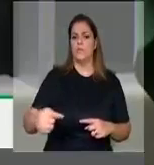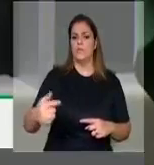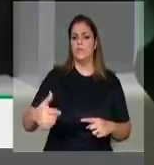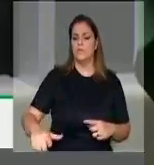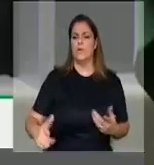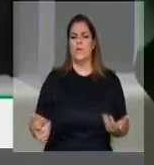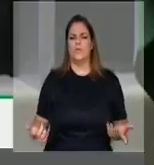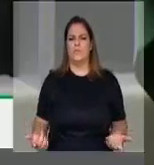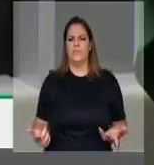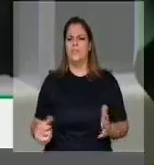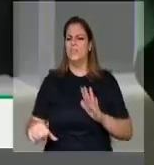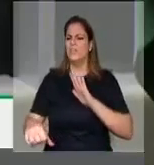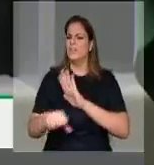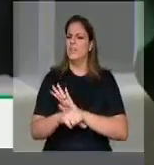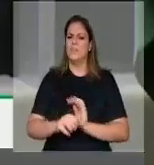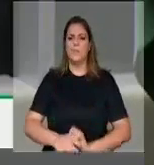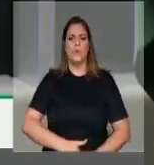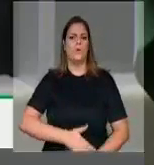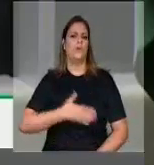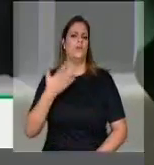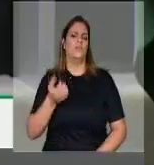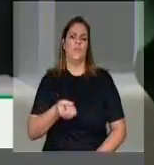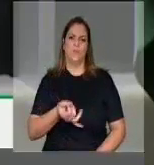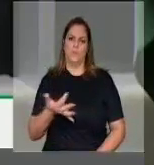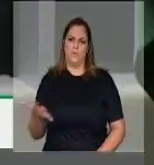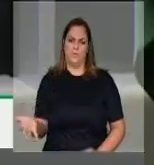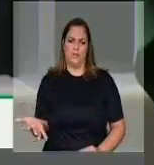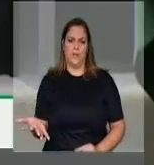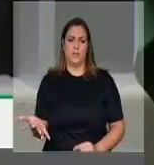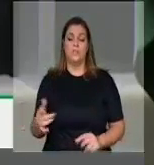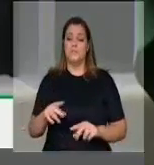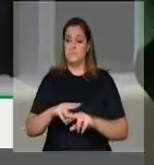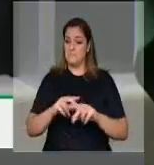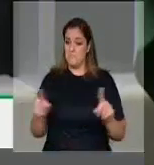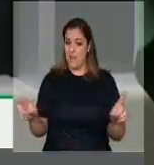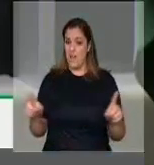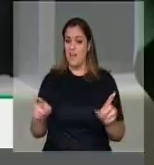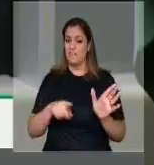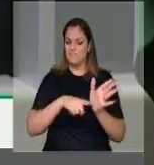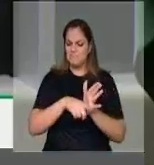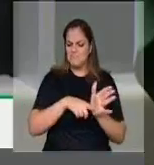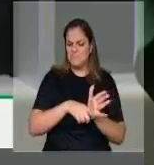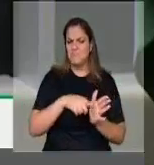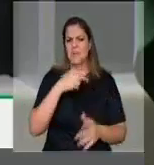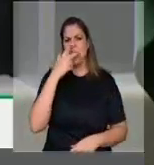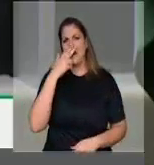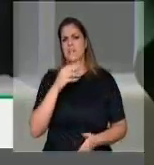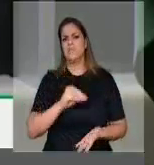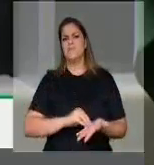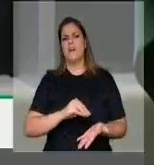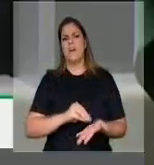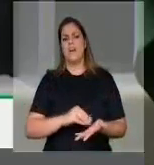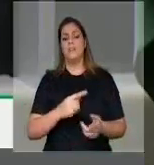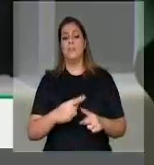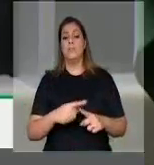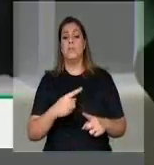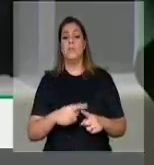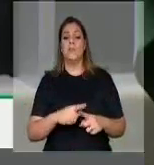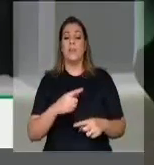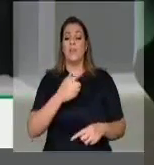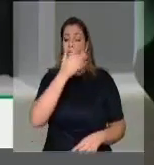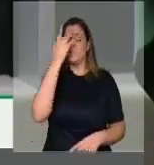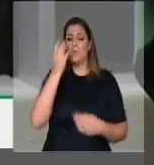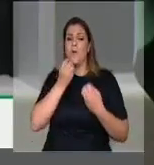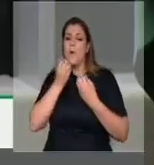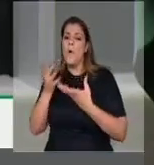mesmas fontes consideram que esse número é só 10% do total. Teríamos, então, 500 mil casos de